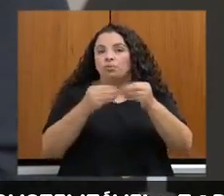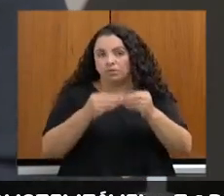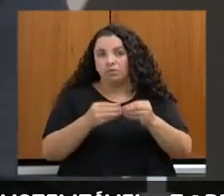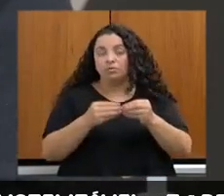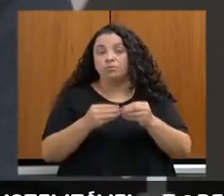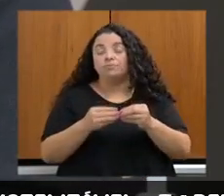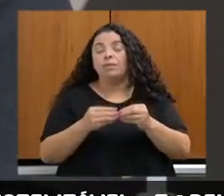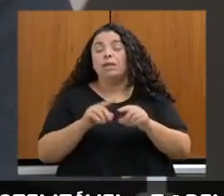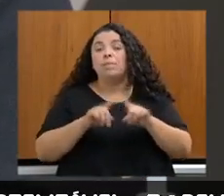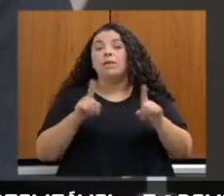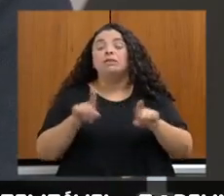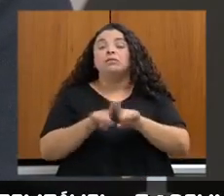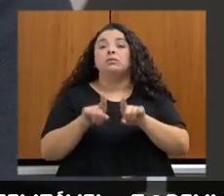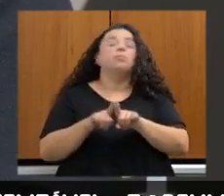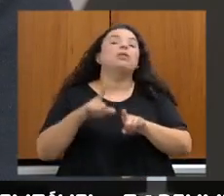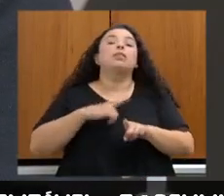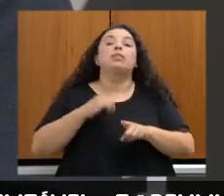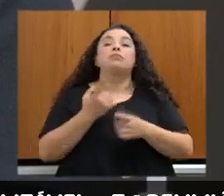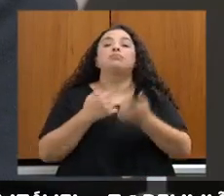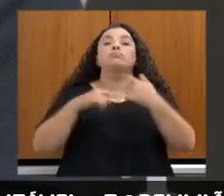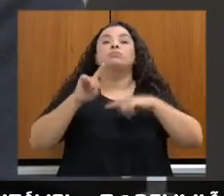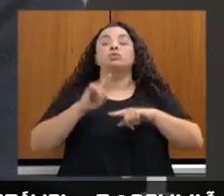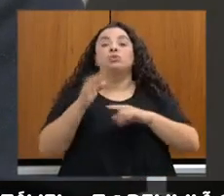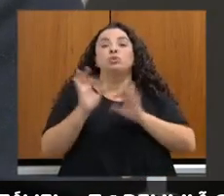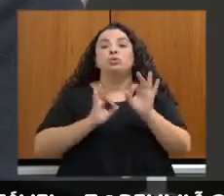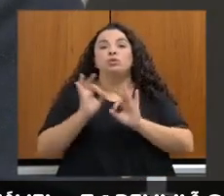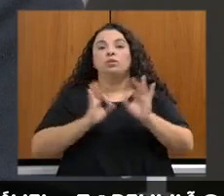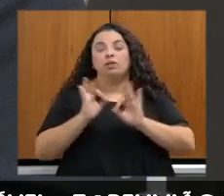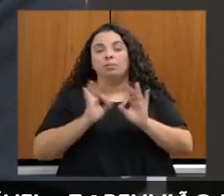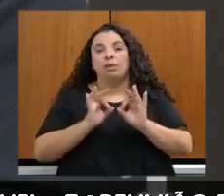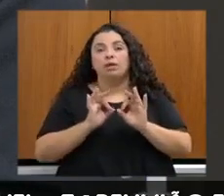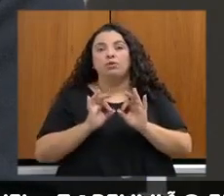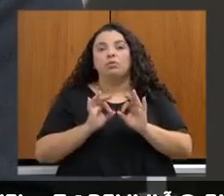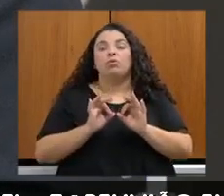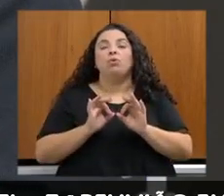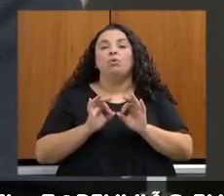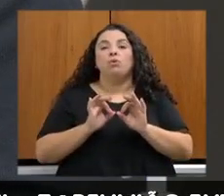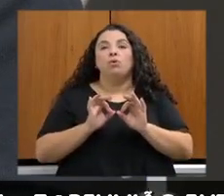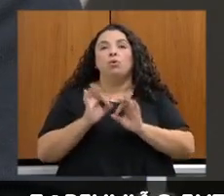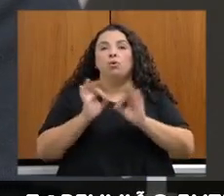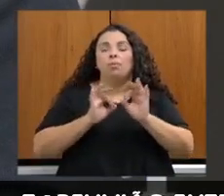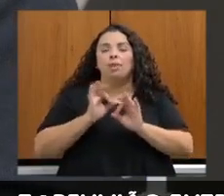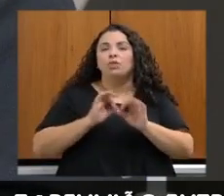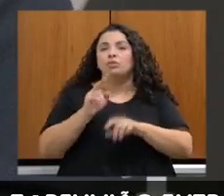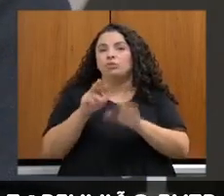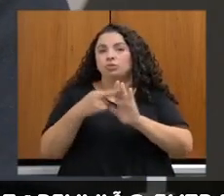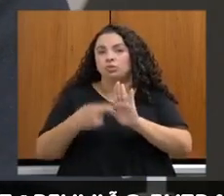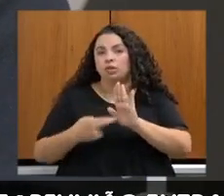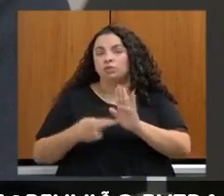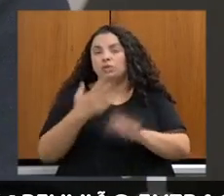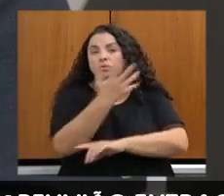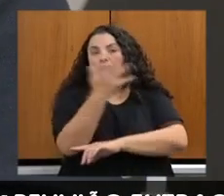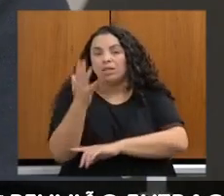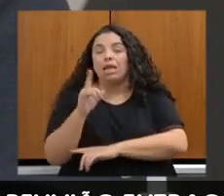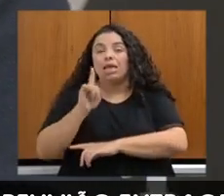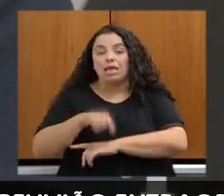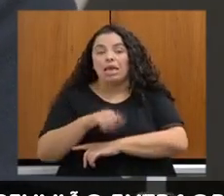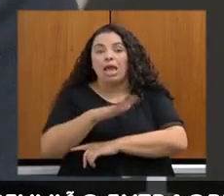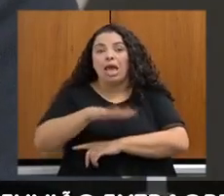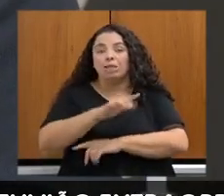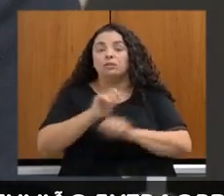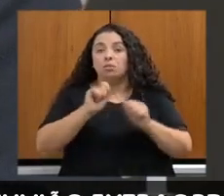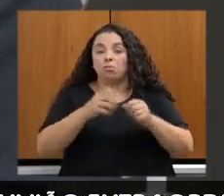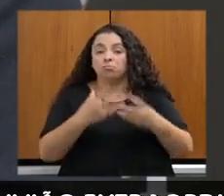avançado no trabalho, principalmente com o Programa de Regularização Ambiental, que são áreas que podem receber essas compensações